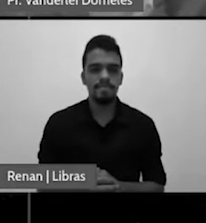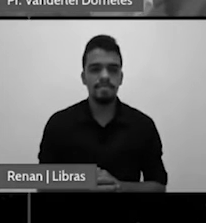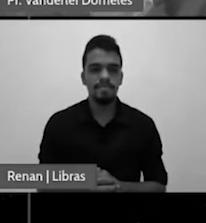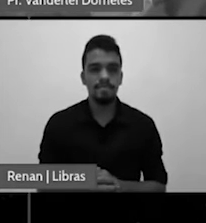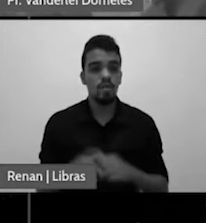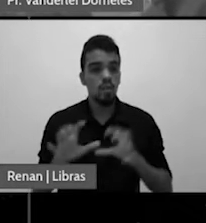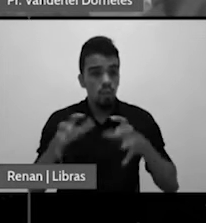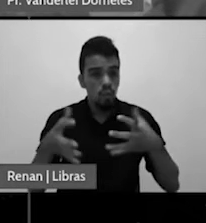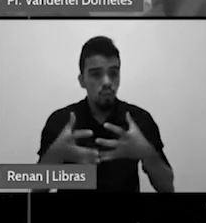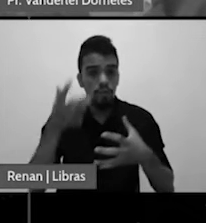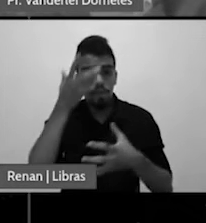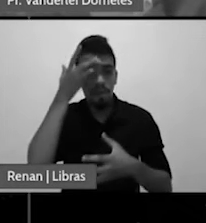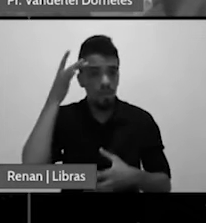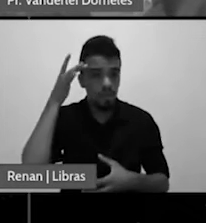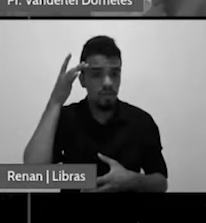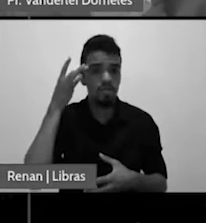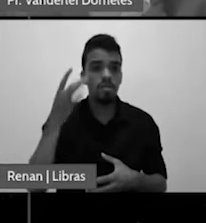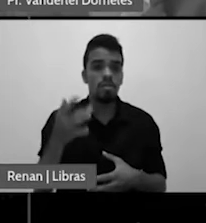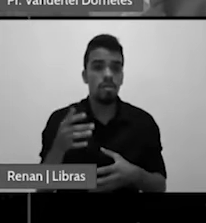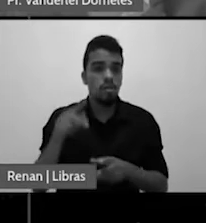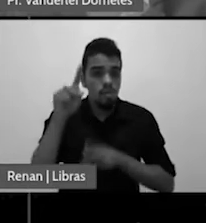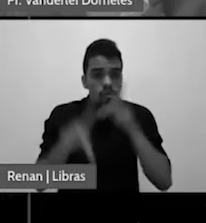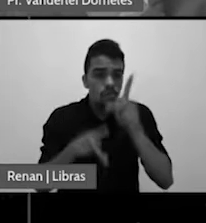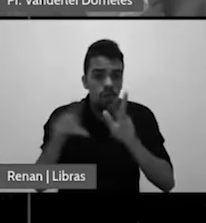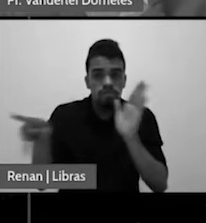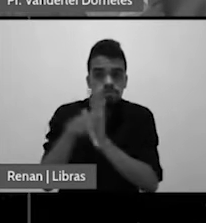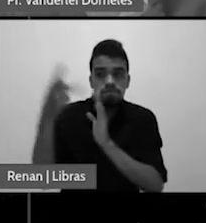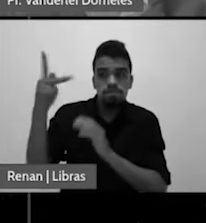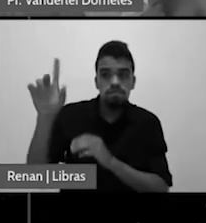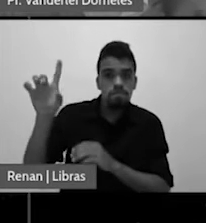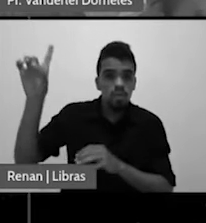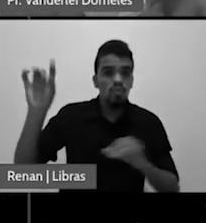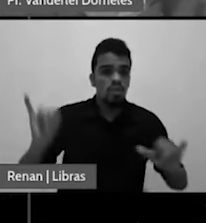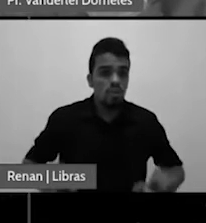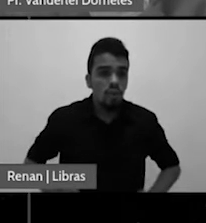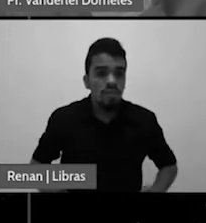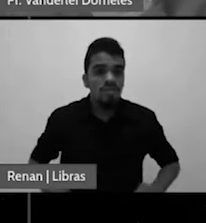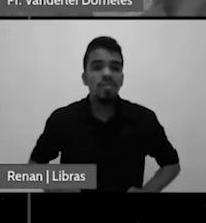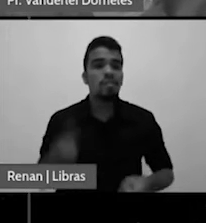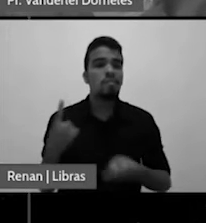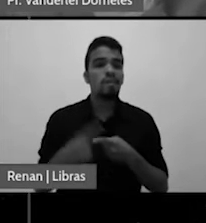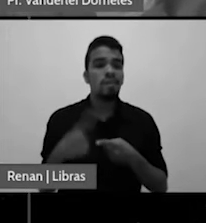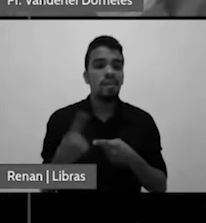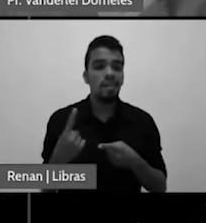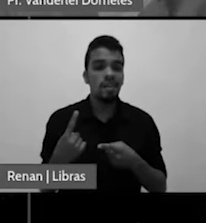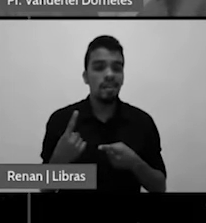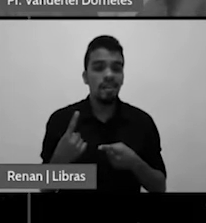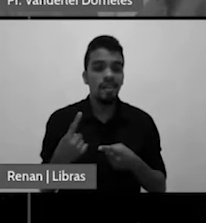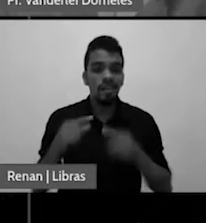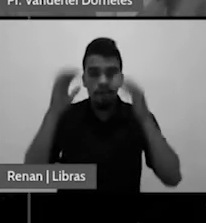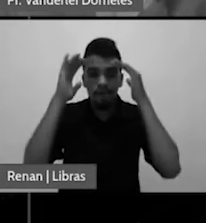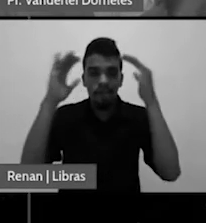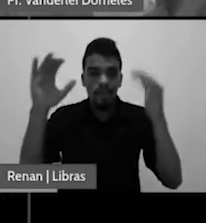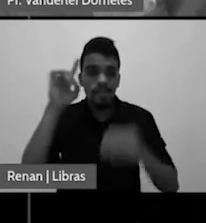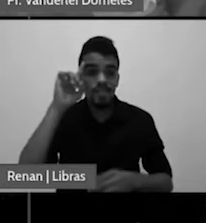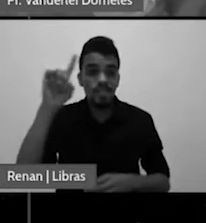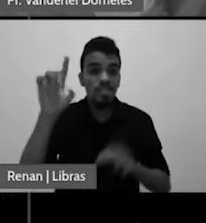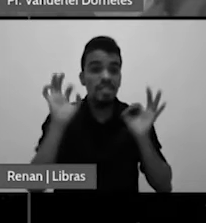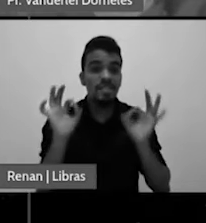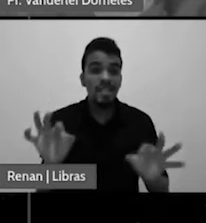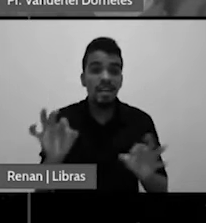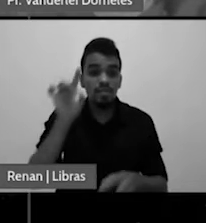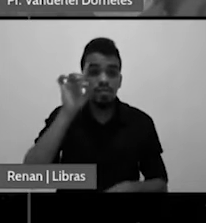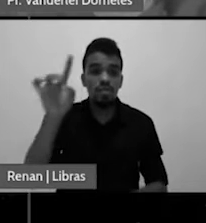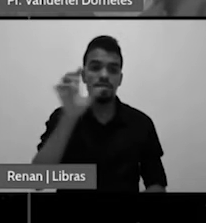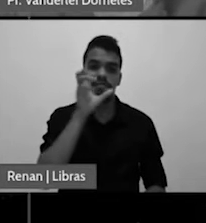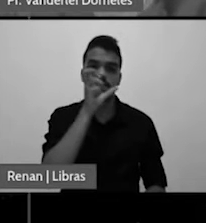Antagonismo. Porque os impérios se aliam ao projeto do inimigo de Deus e então passam a legislar contra